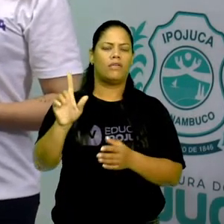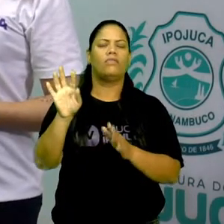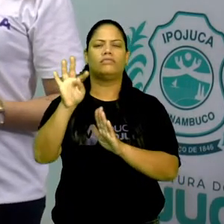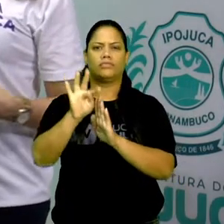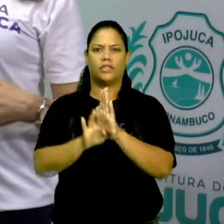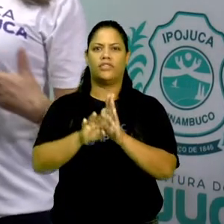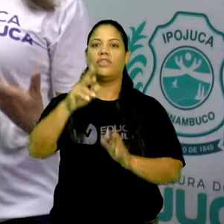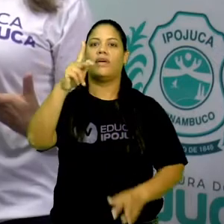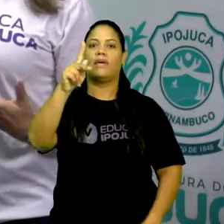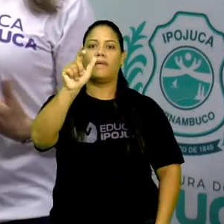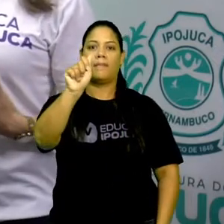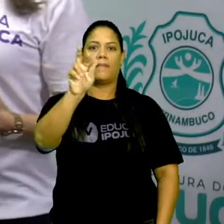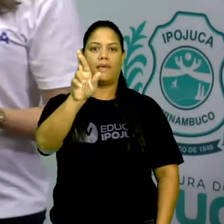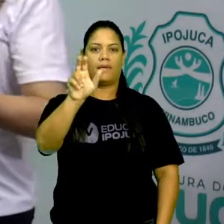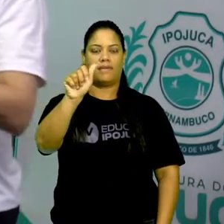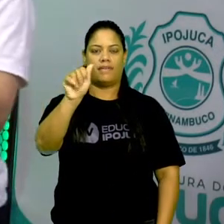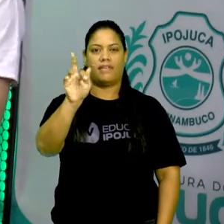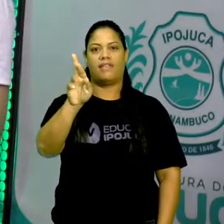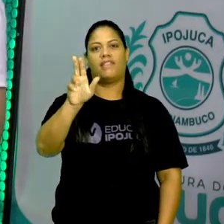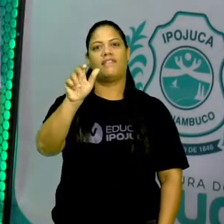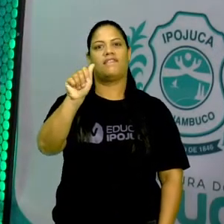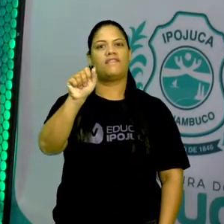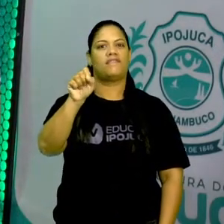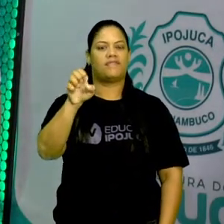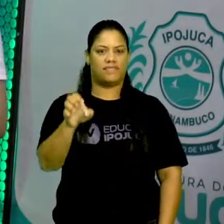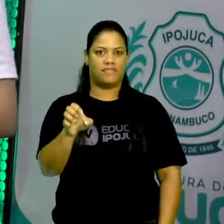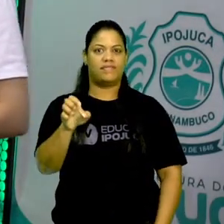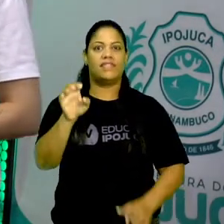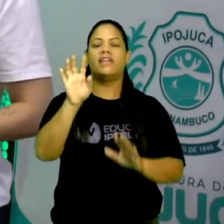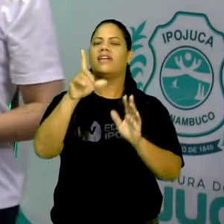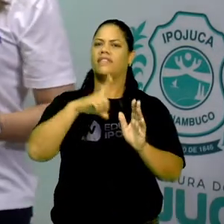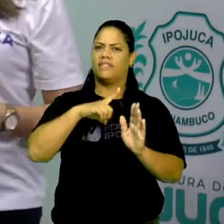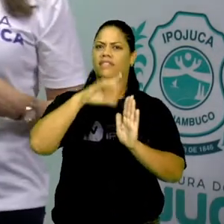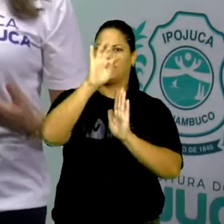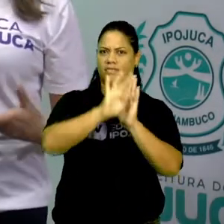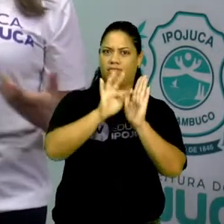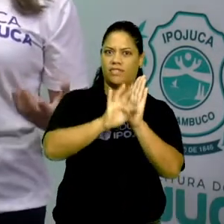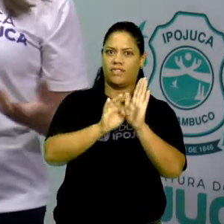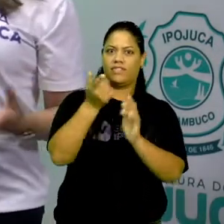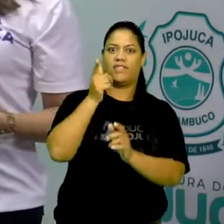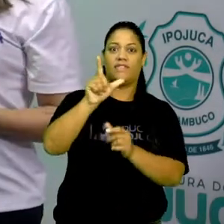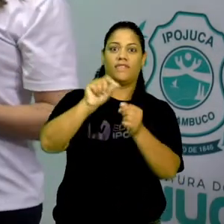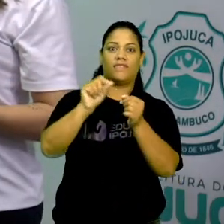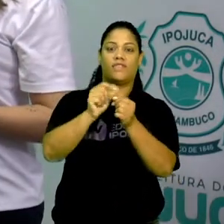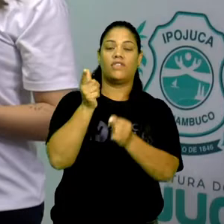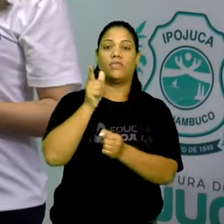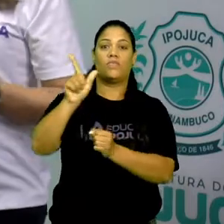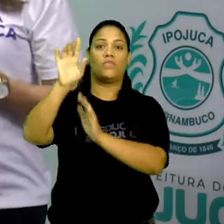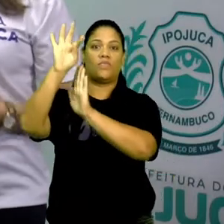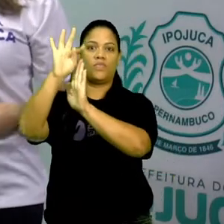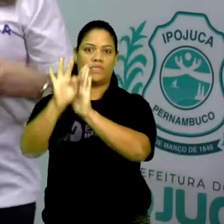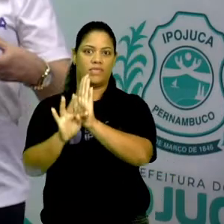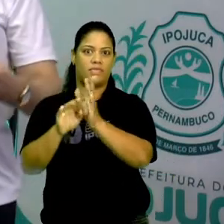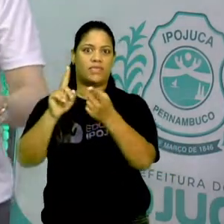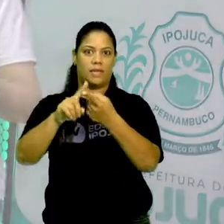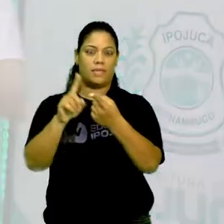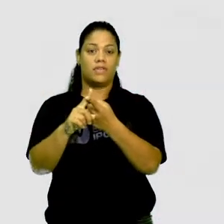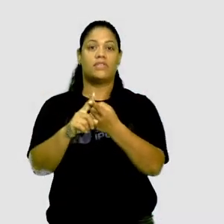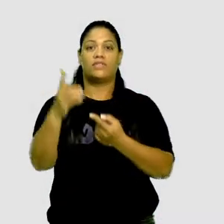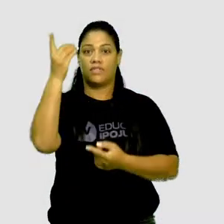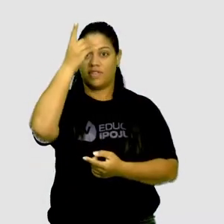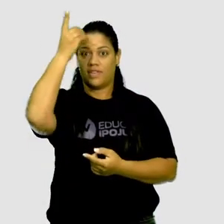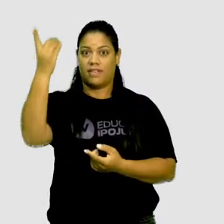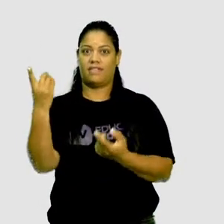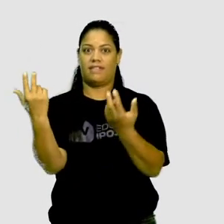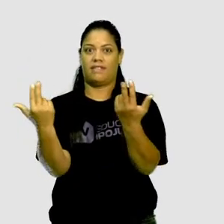texto elaborado em um outro texto já existente e conhecido pelos leitores, mantendo a ideia